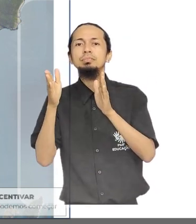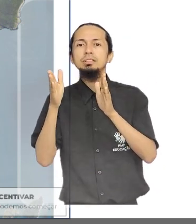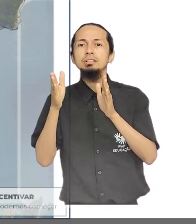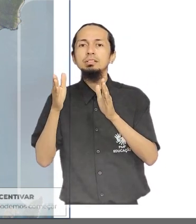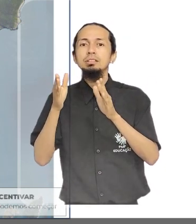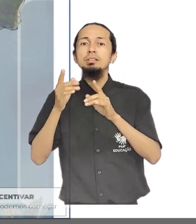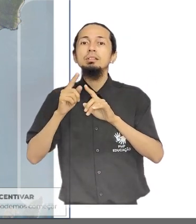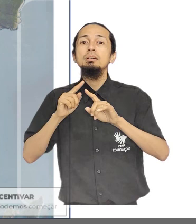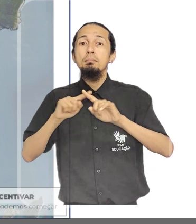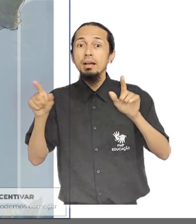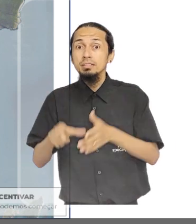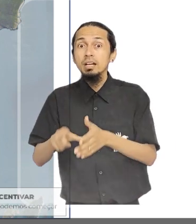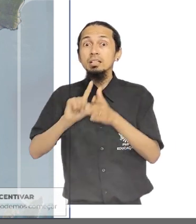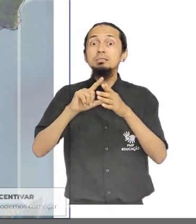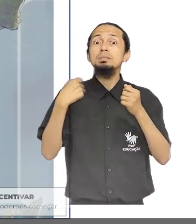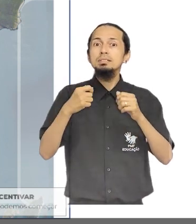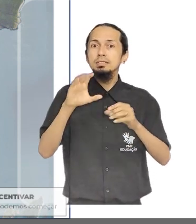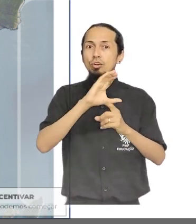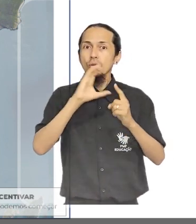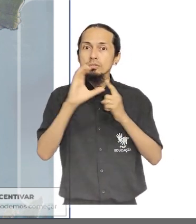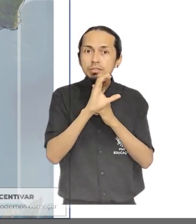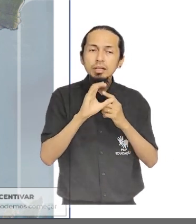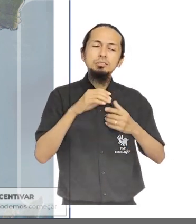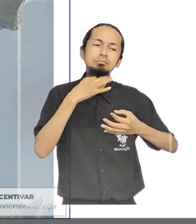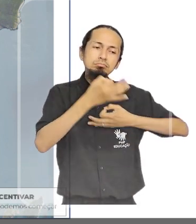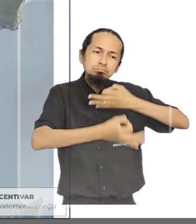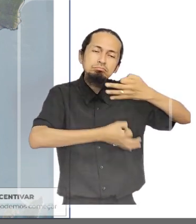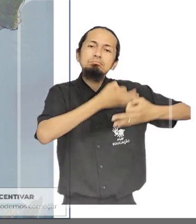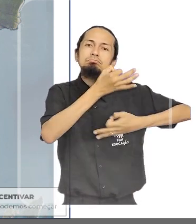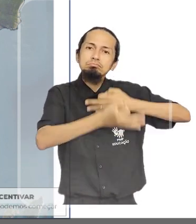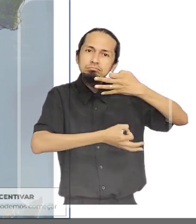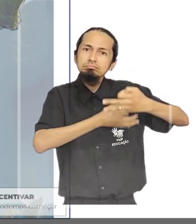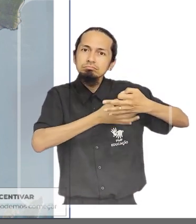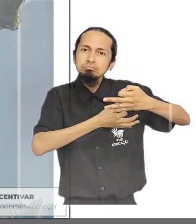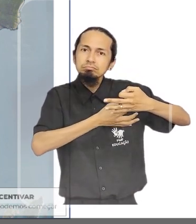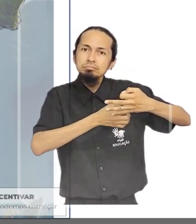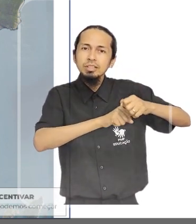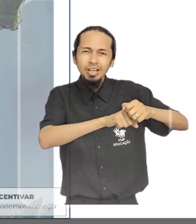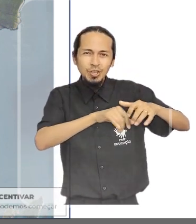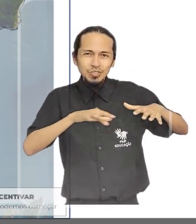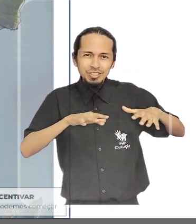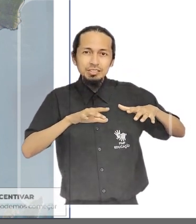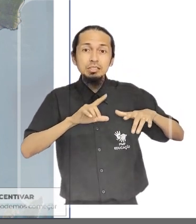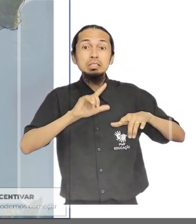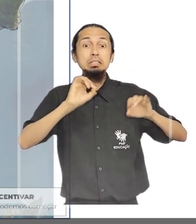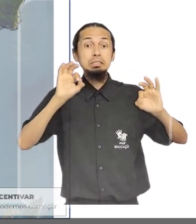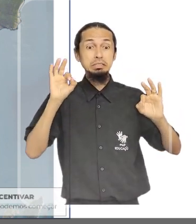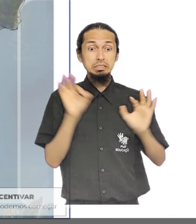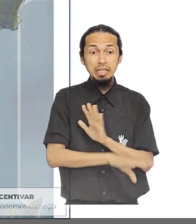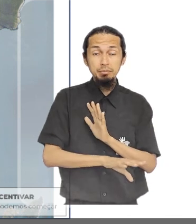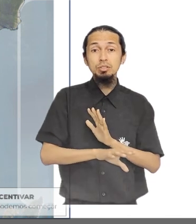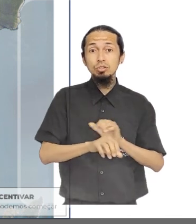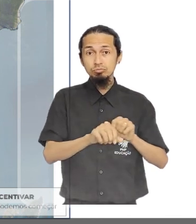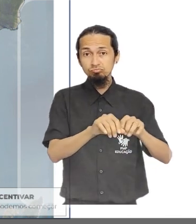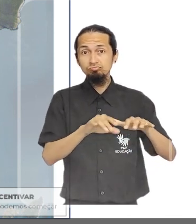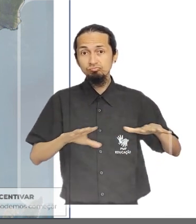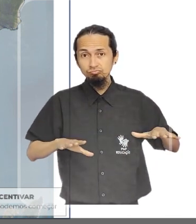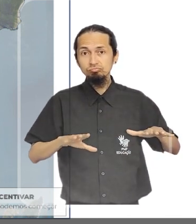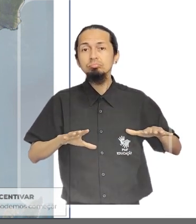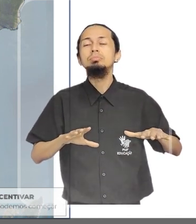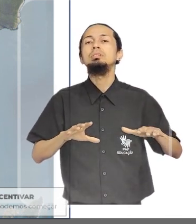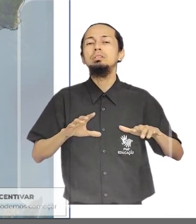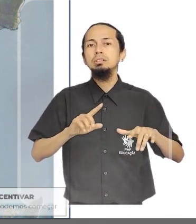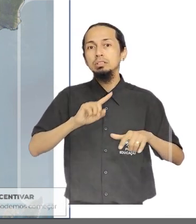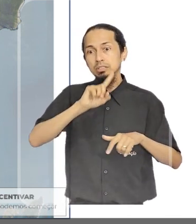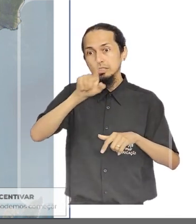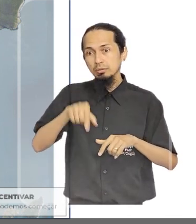após a participação da comunidade que irá colaborar com os estudos. Depois das audiências e encerramento da consulta